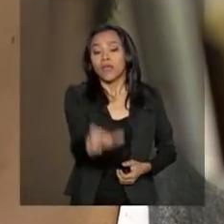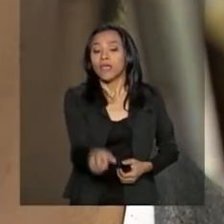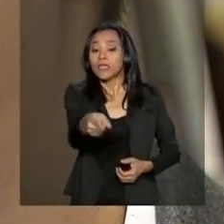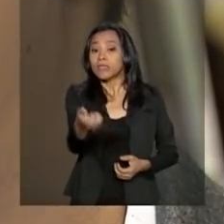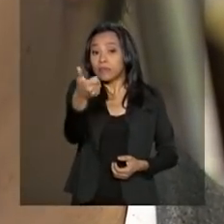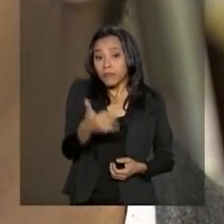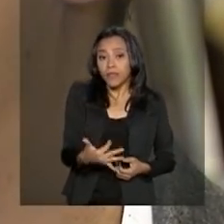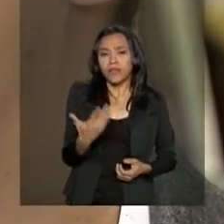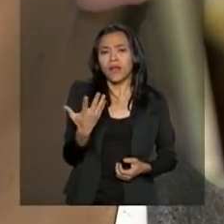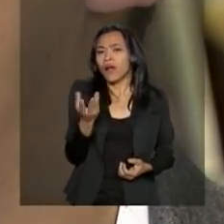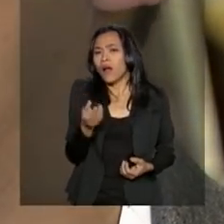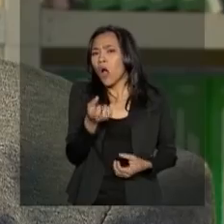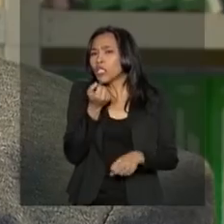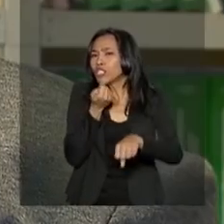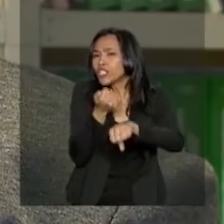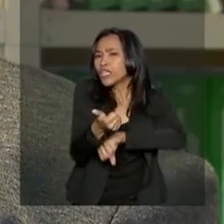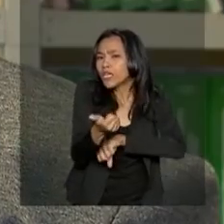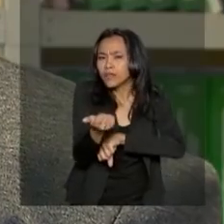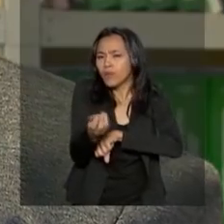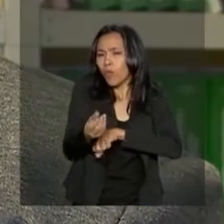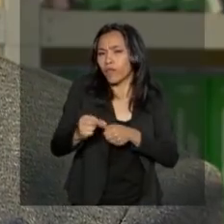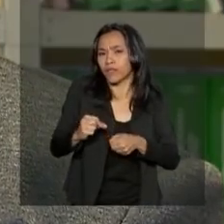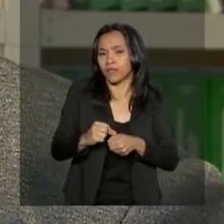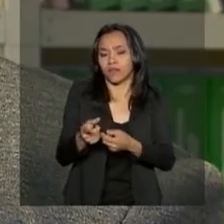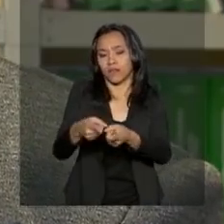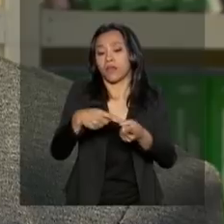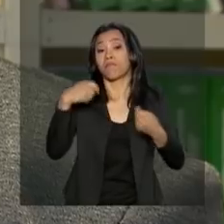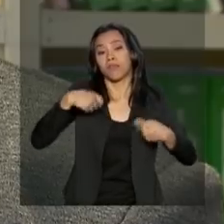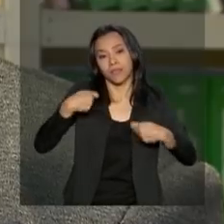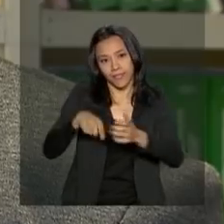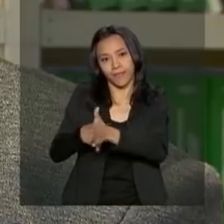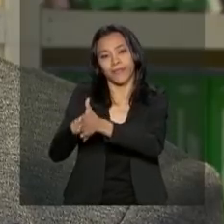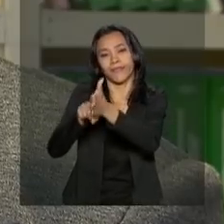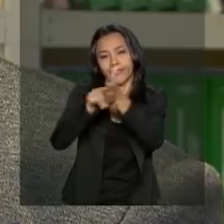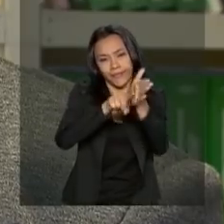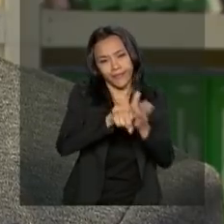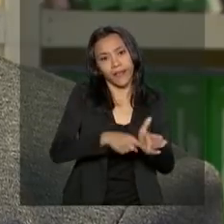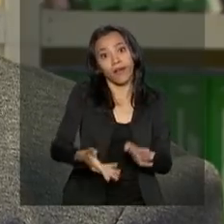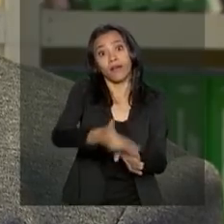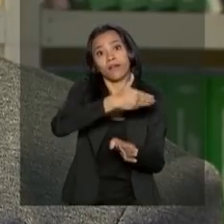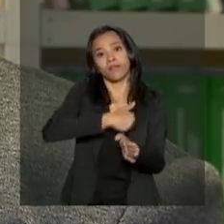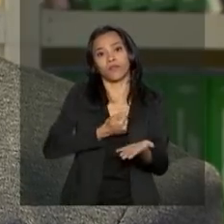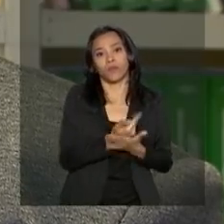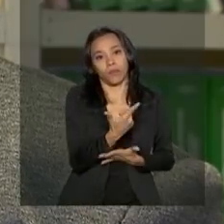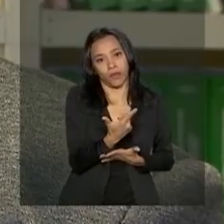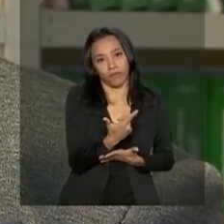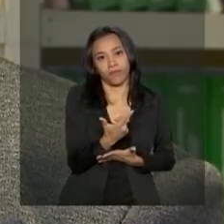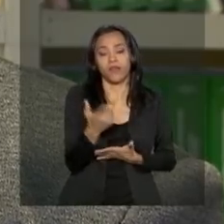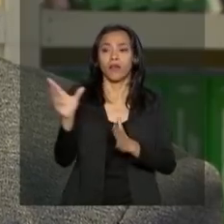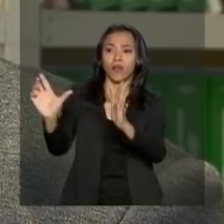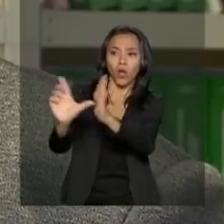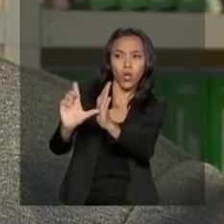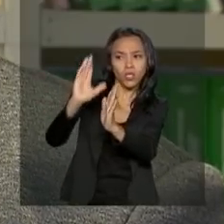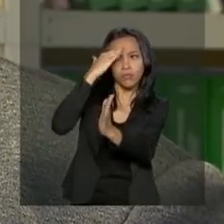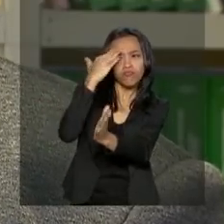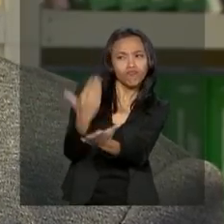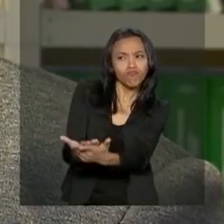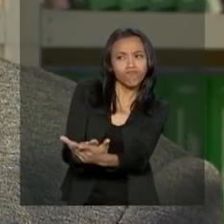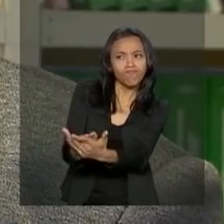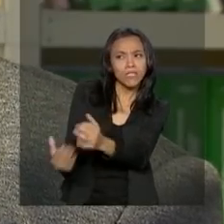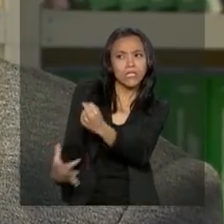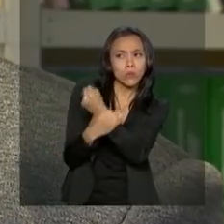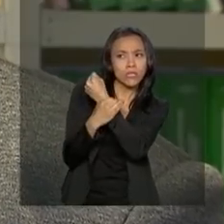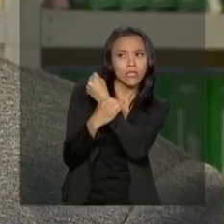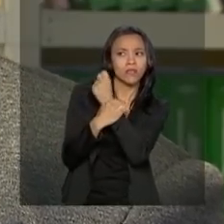algumas dicas para o consumidor. É importante que o consumidor pesquise antes de fazer a sua compra, que ele compre em lojas confiáveis, que já tenha